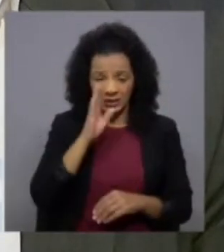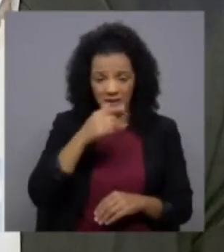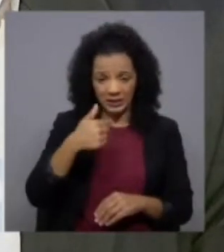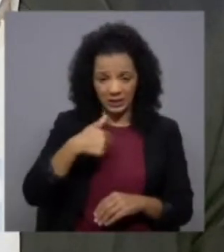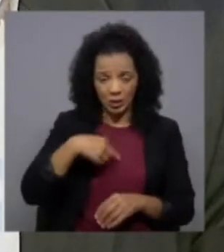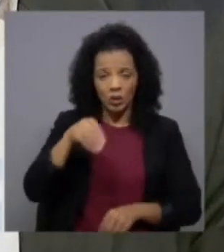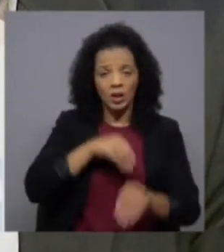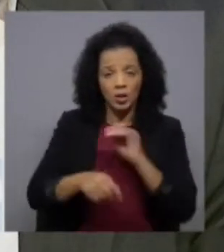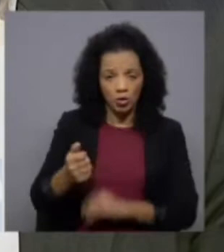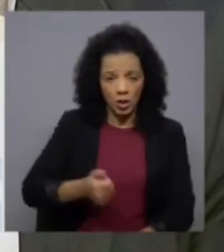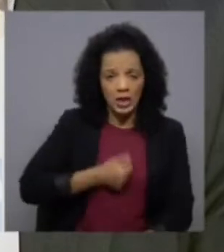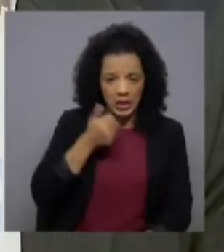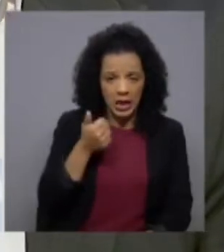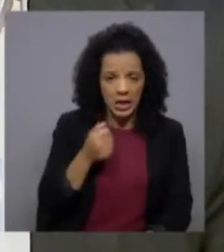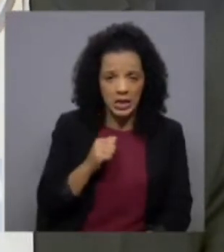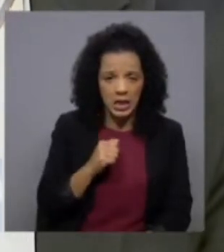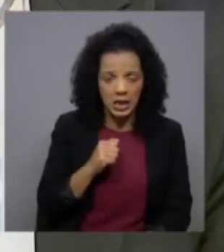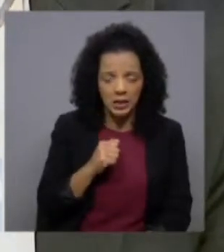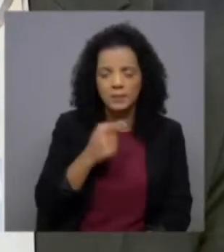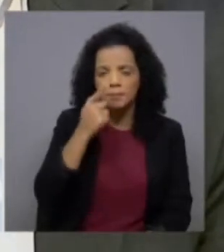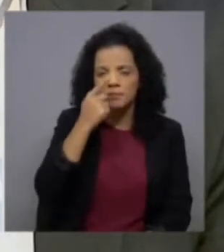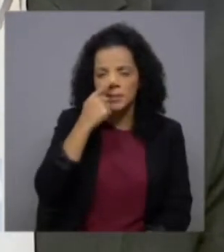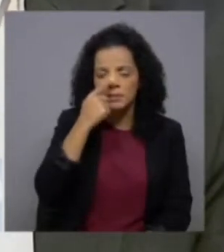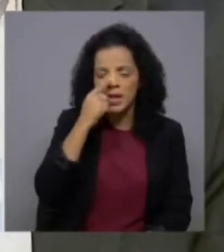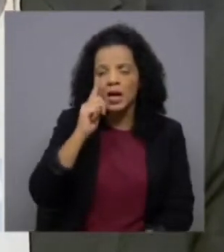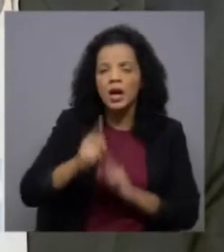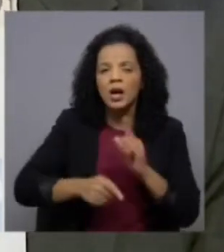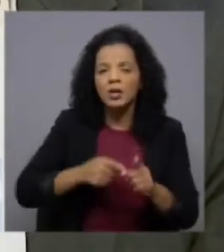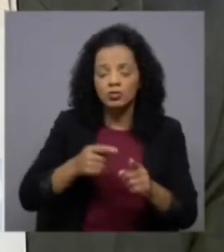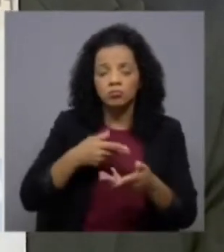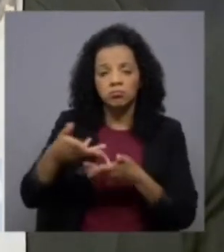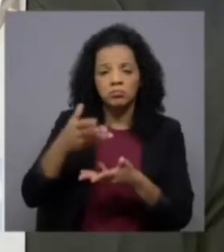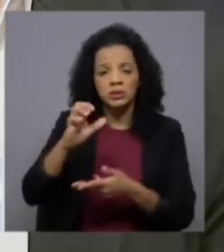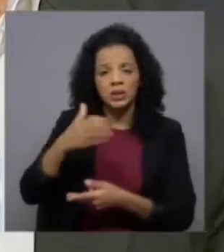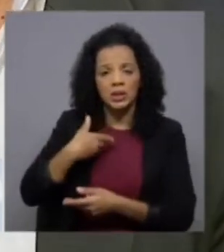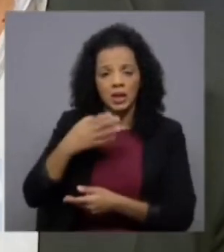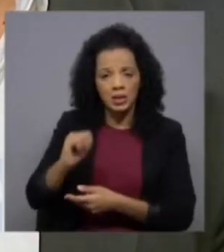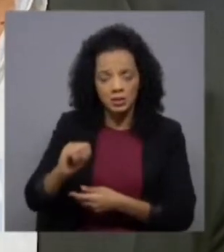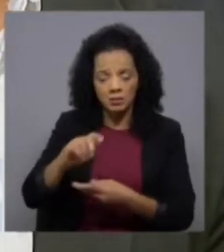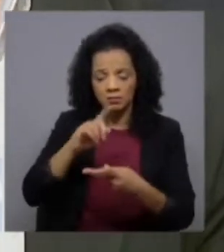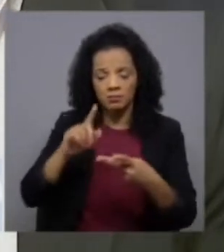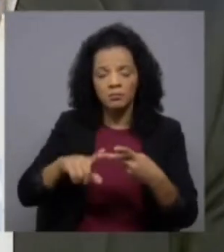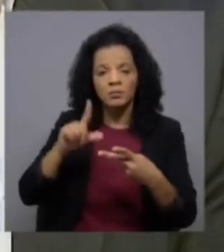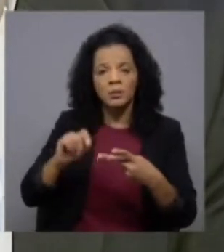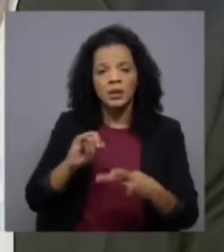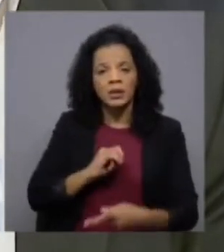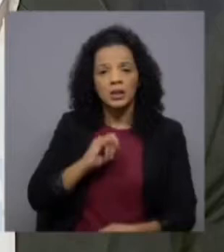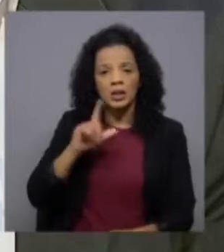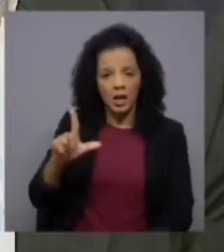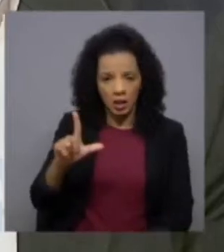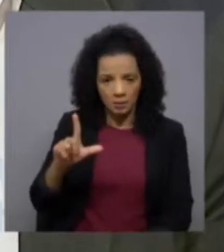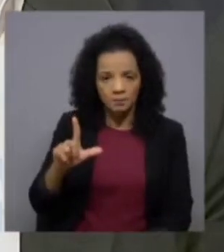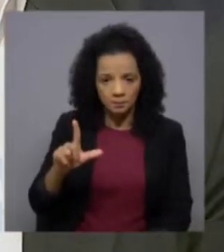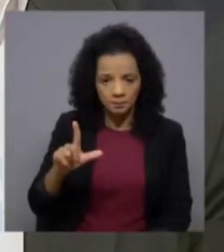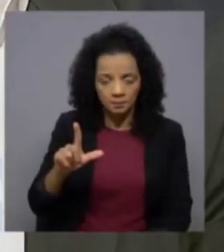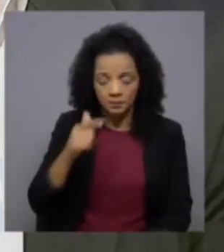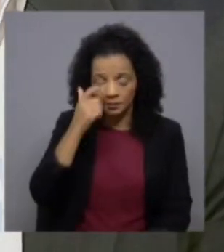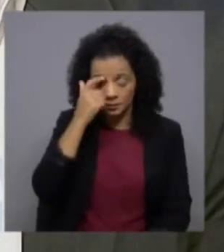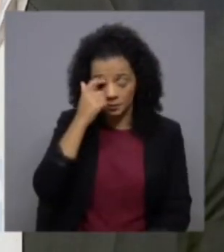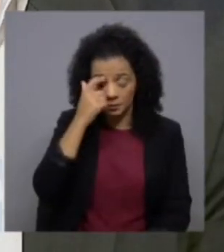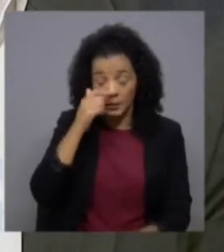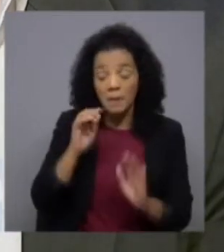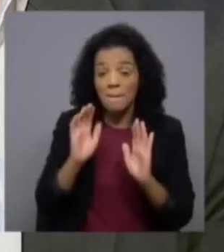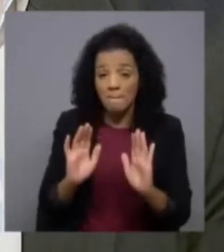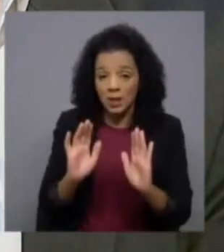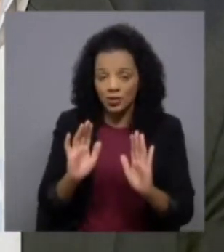eleições a preferência é obviamente dialogar com o CDS e dialogar com a iniciativa liberal mas